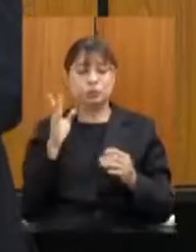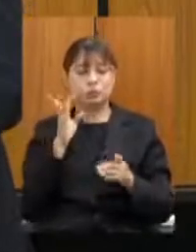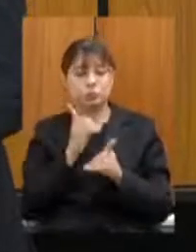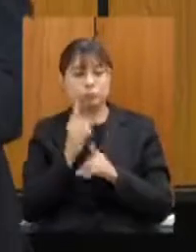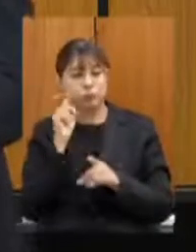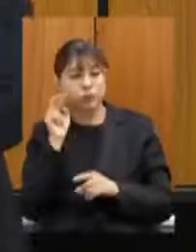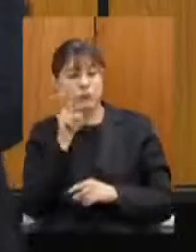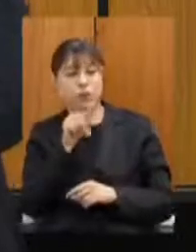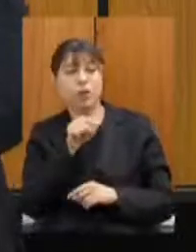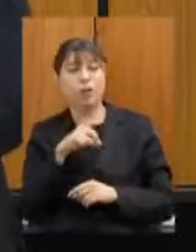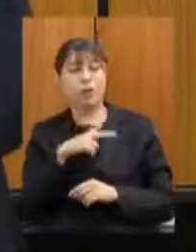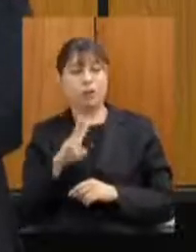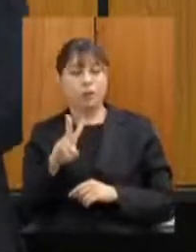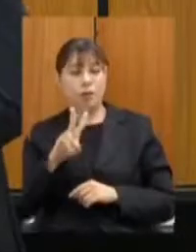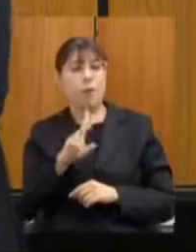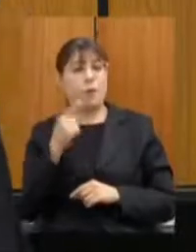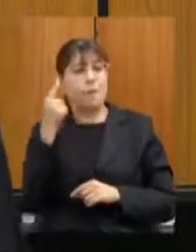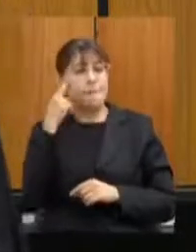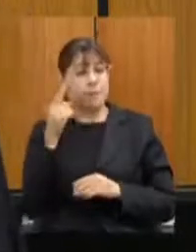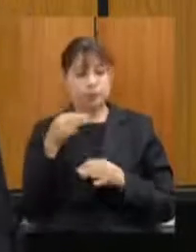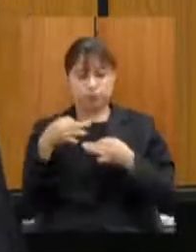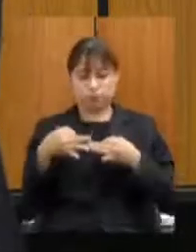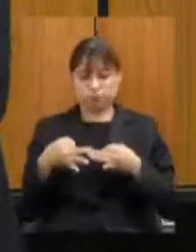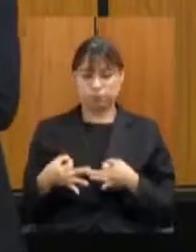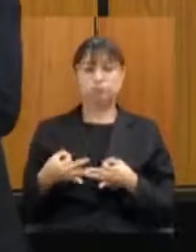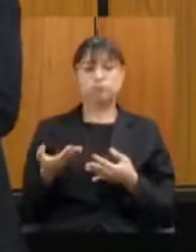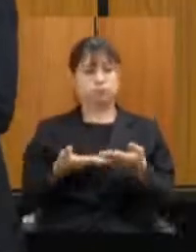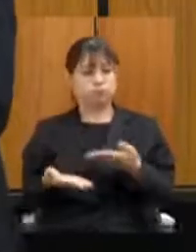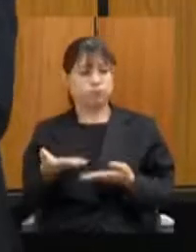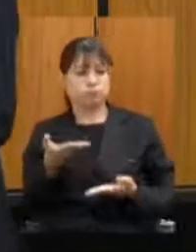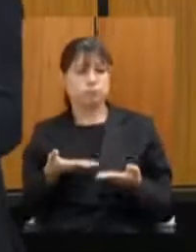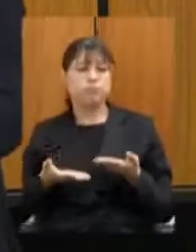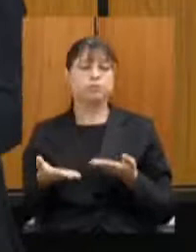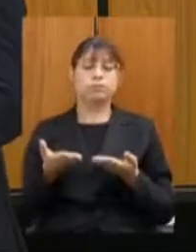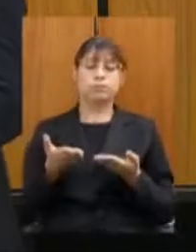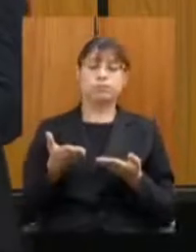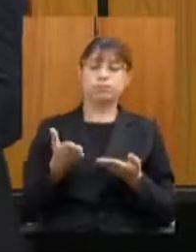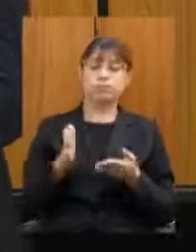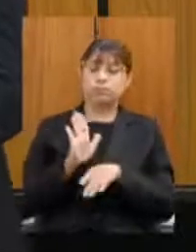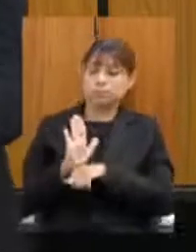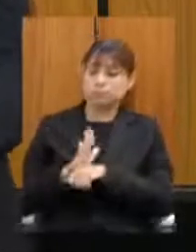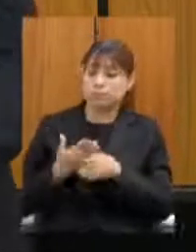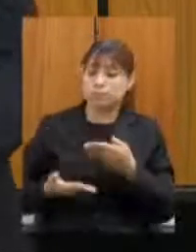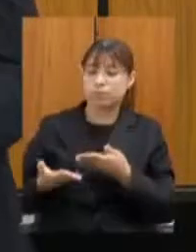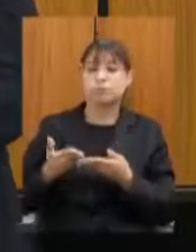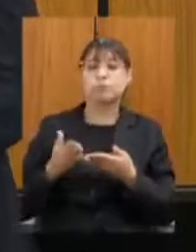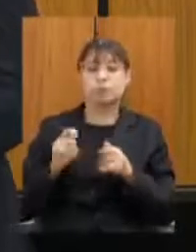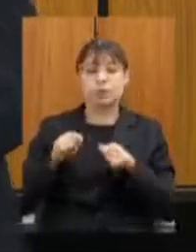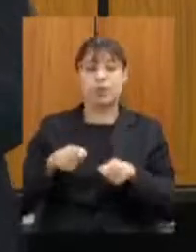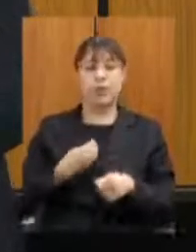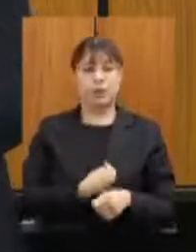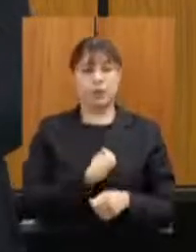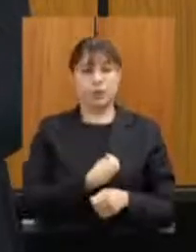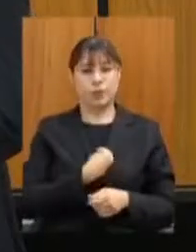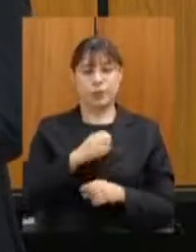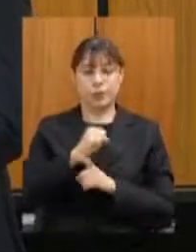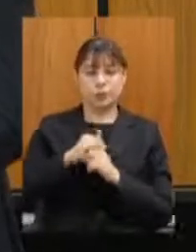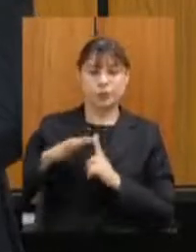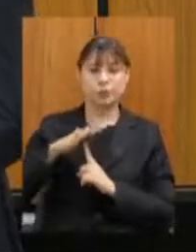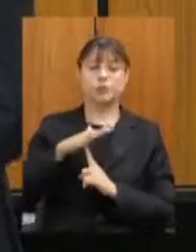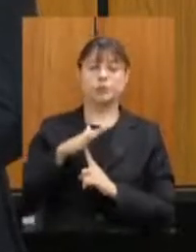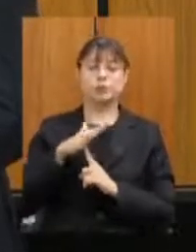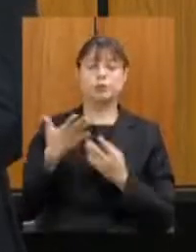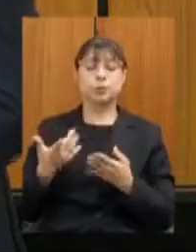valores como a disciplina como a camaradagem e como a capacidade de convivência em sociedade então